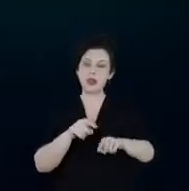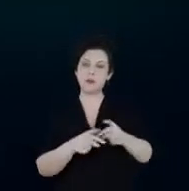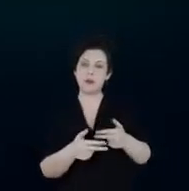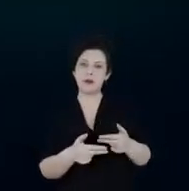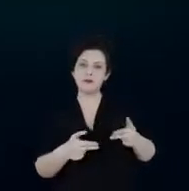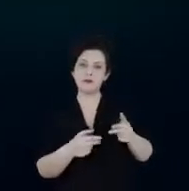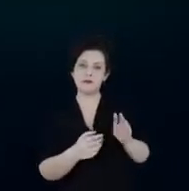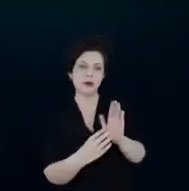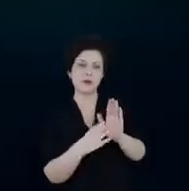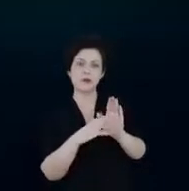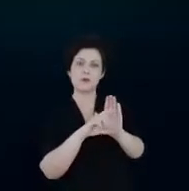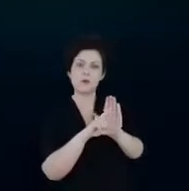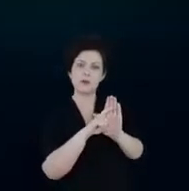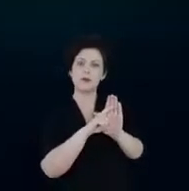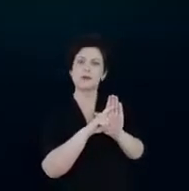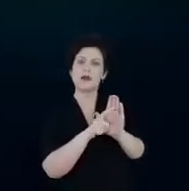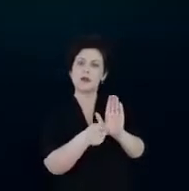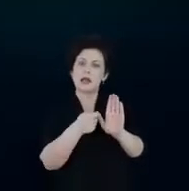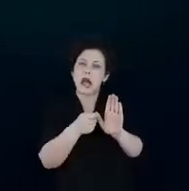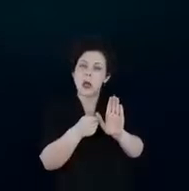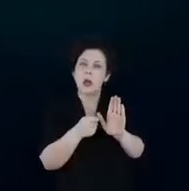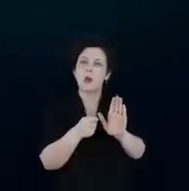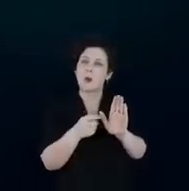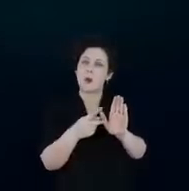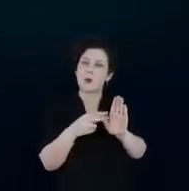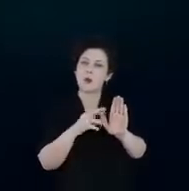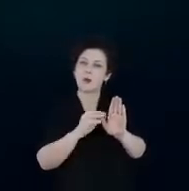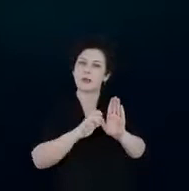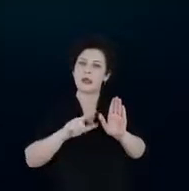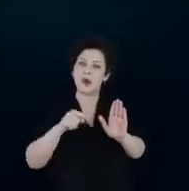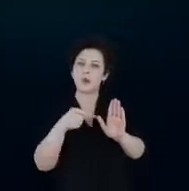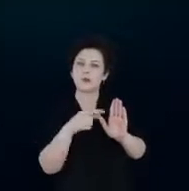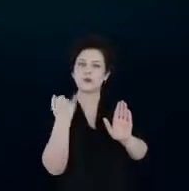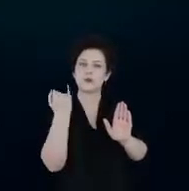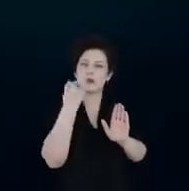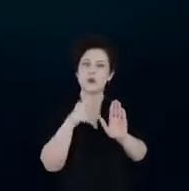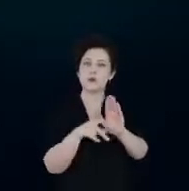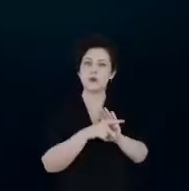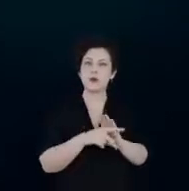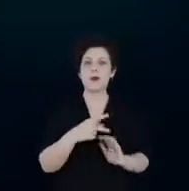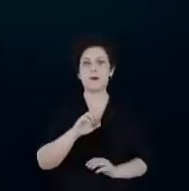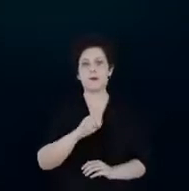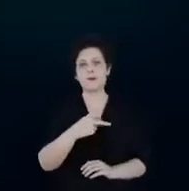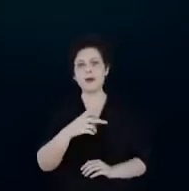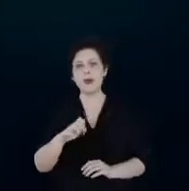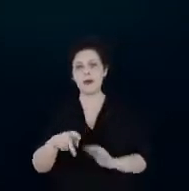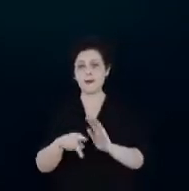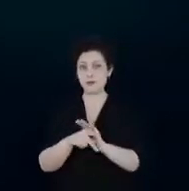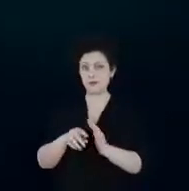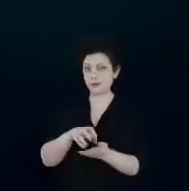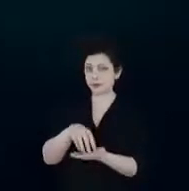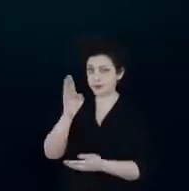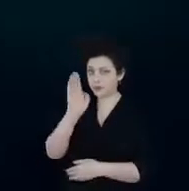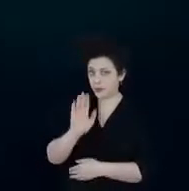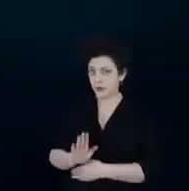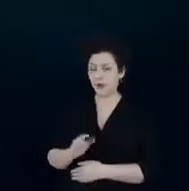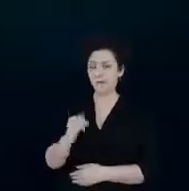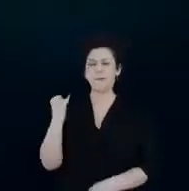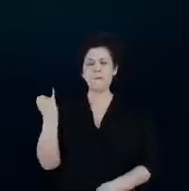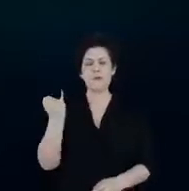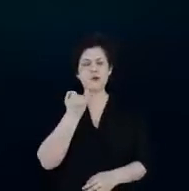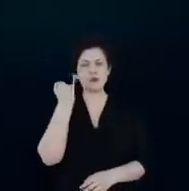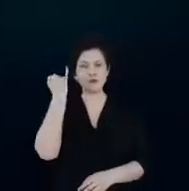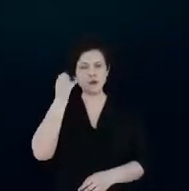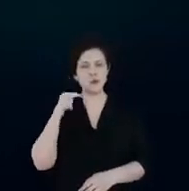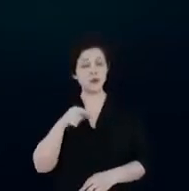Procel, que é algo que é muito relevante hoje dentro do próprio PE da ANEL. Então, é fundamental a gente